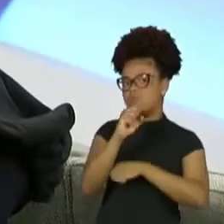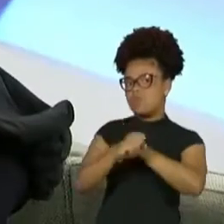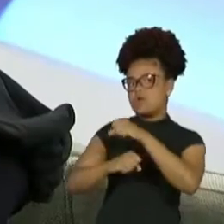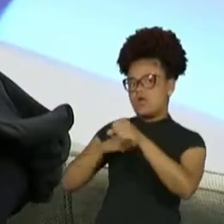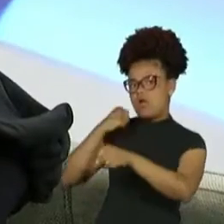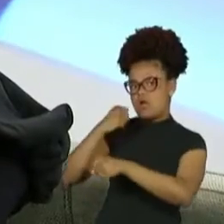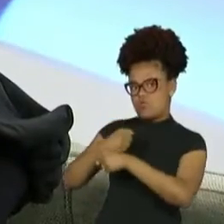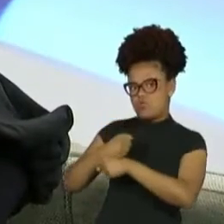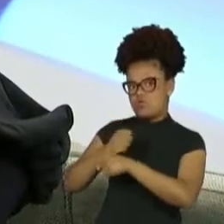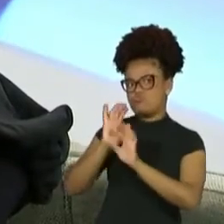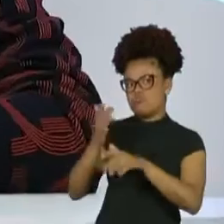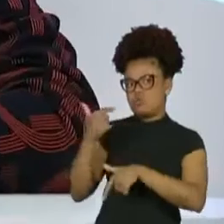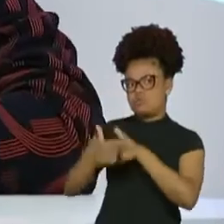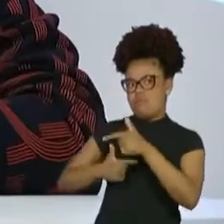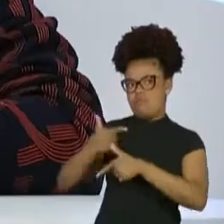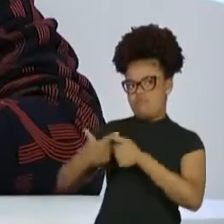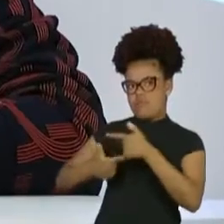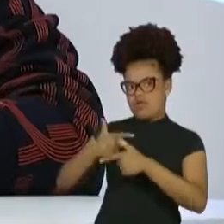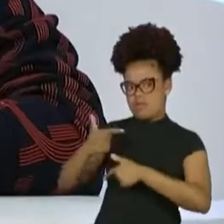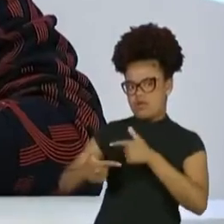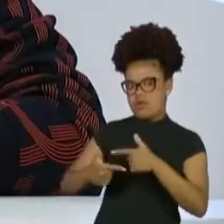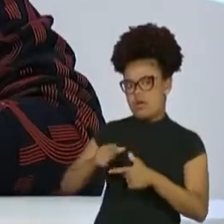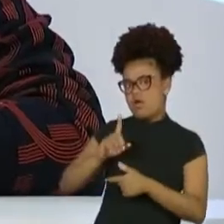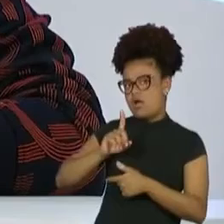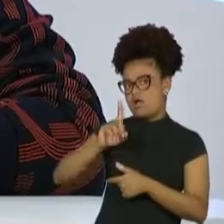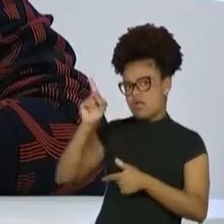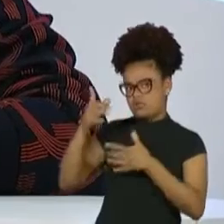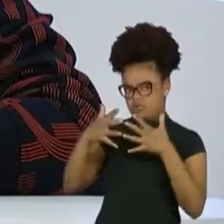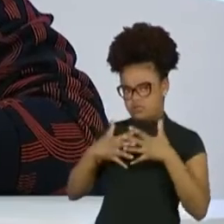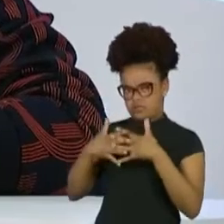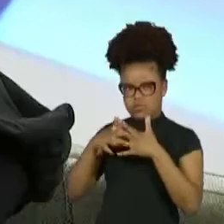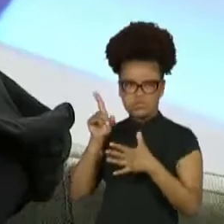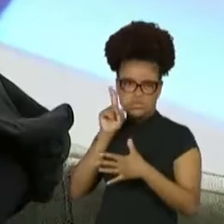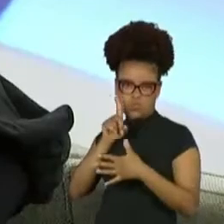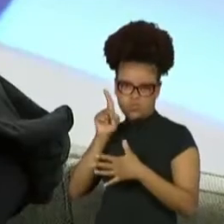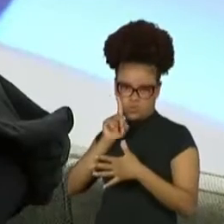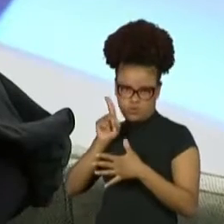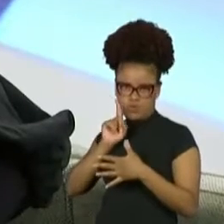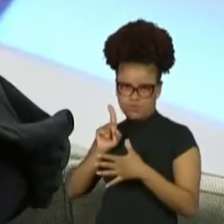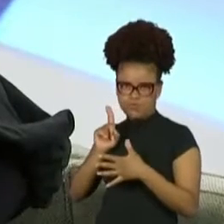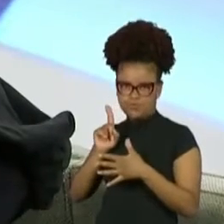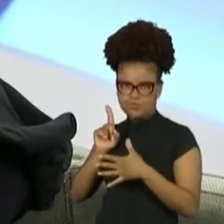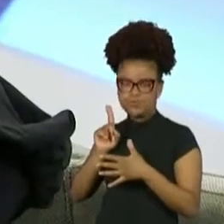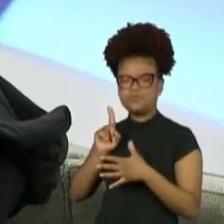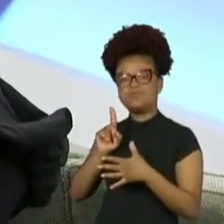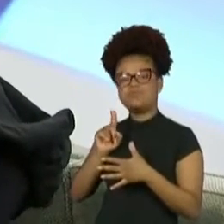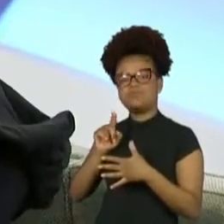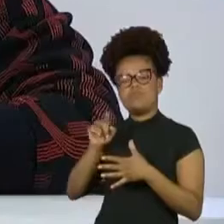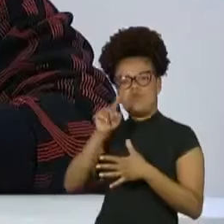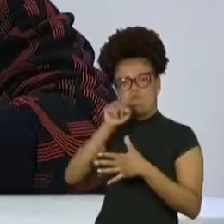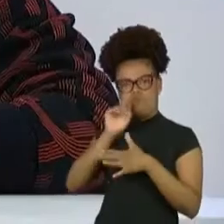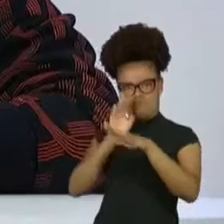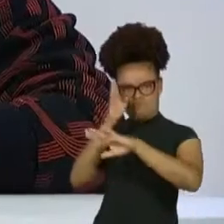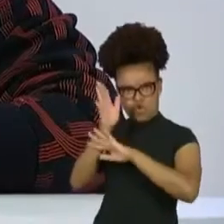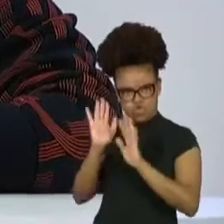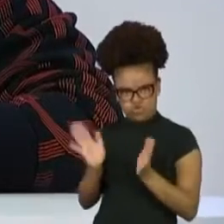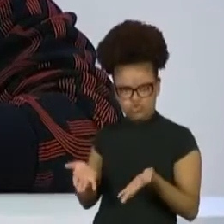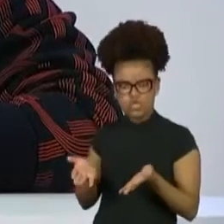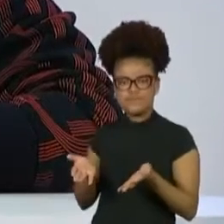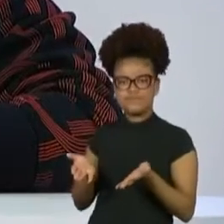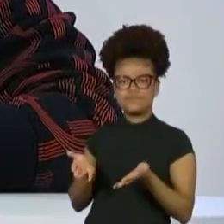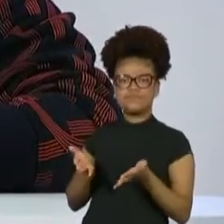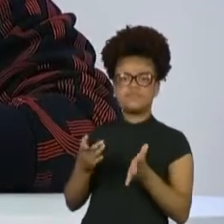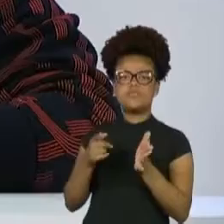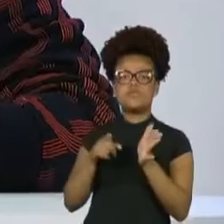estou errado? Nos Estados Unidos, por exemplo, você seria multimilionária. Com certeza. E aí a minha pergunta é, durante